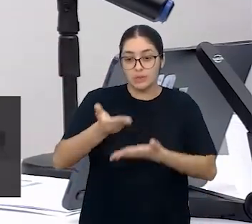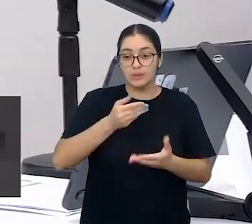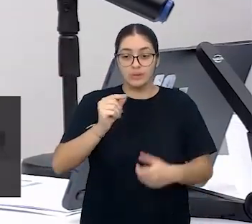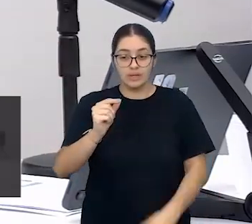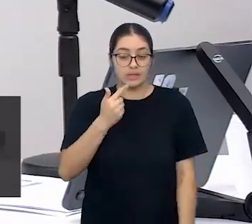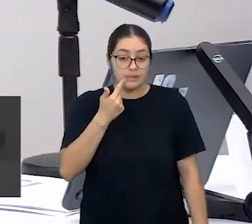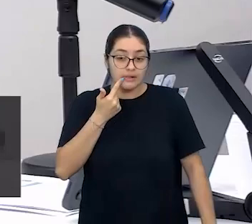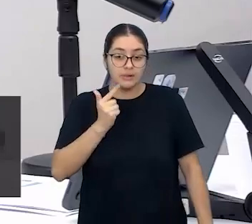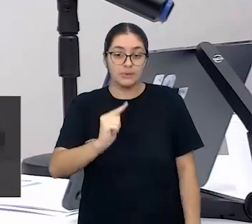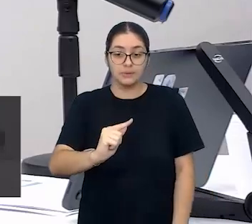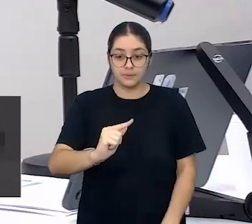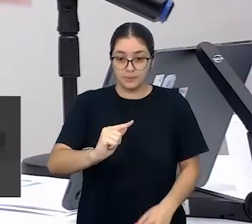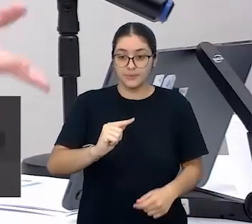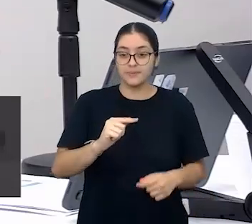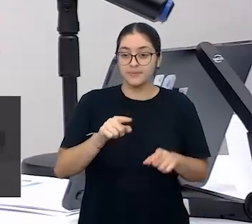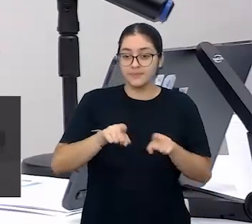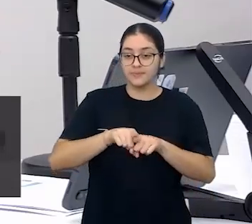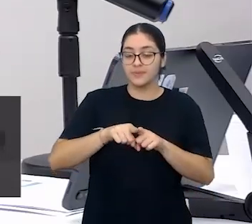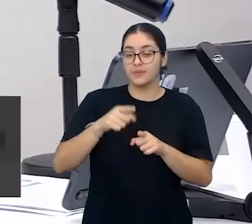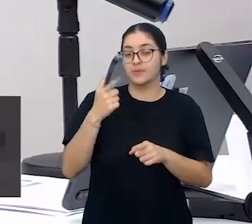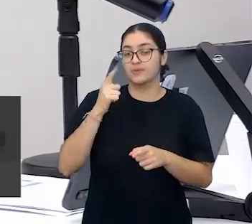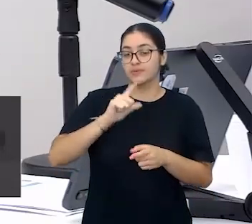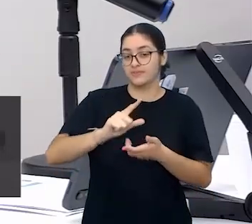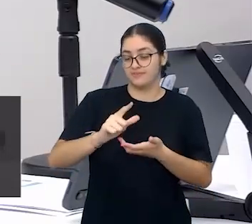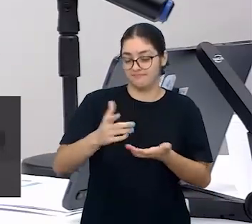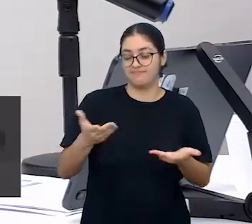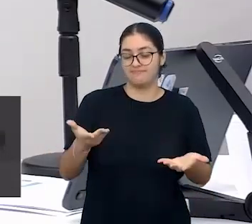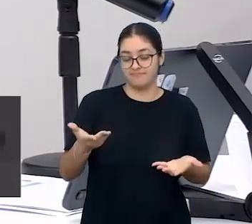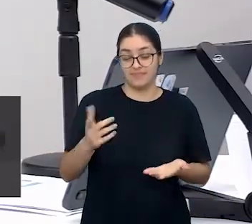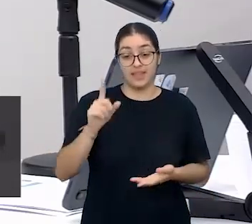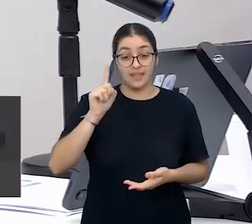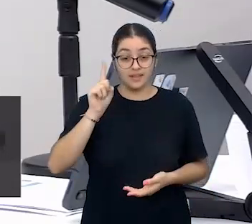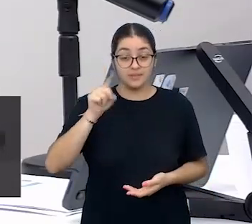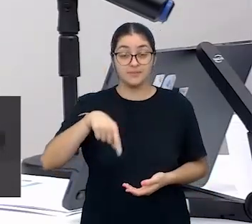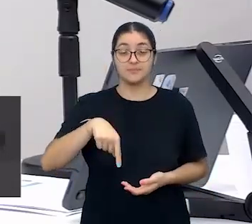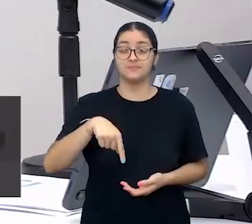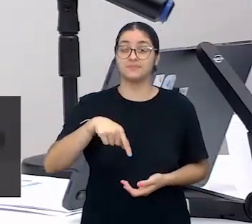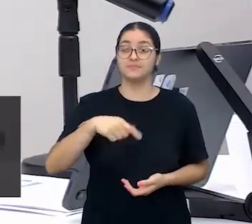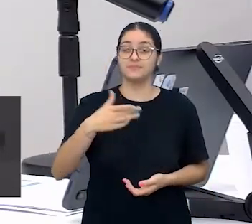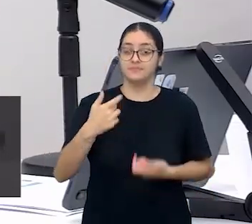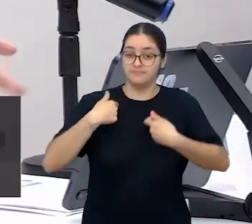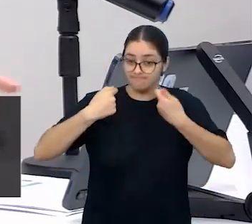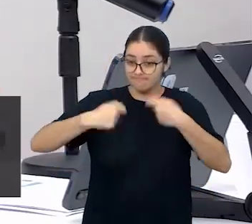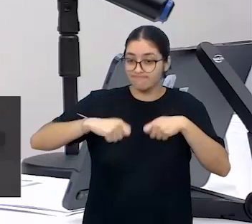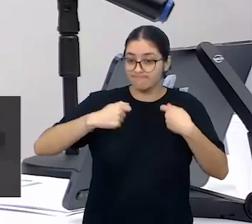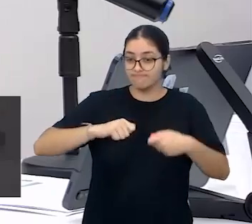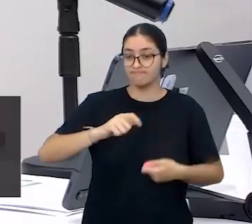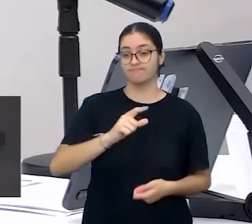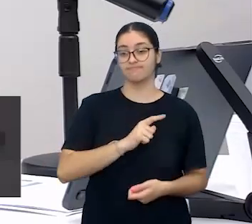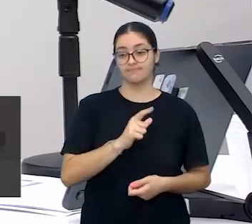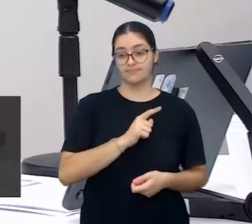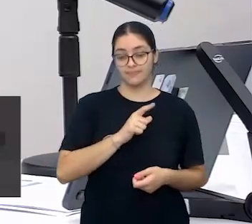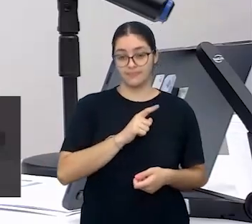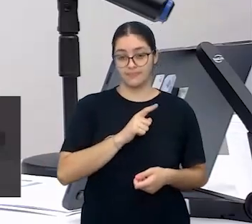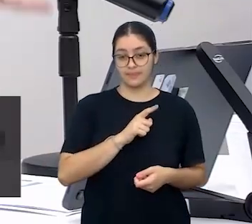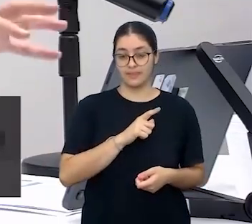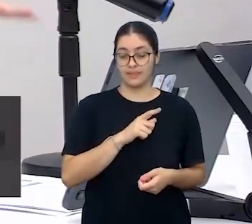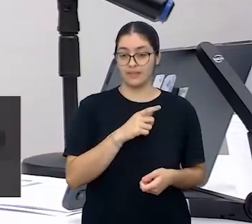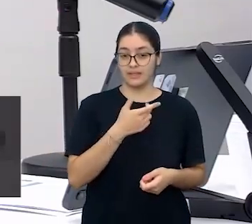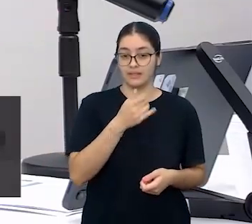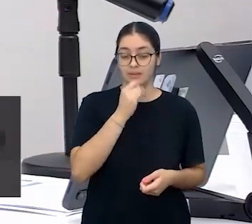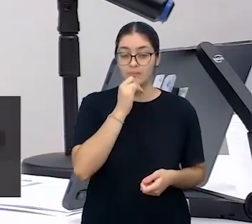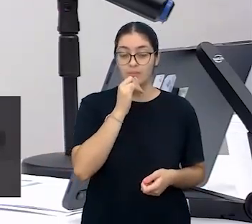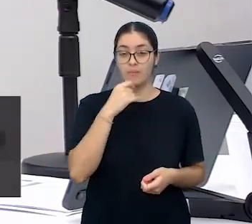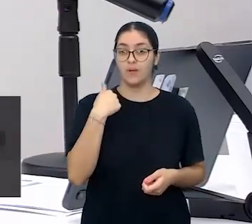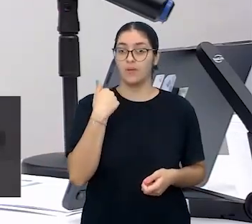e se comunicar por intermédio dela. Então, é isso que eu preciso ter como a minha